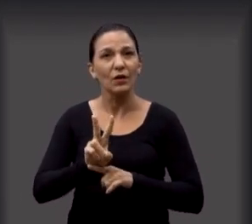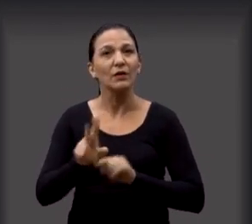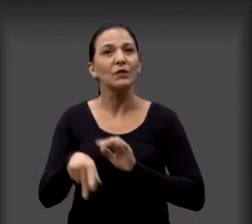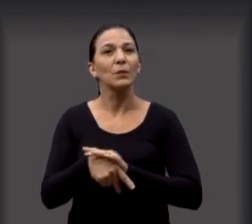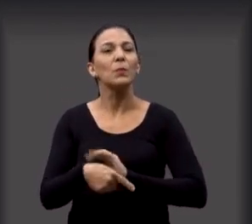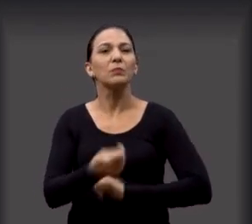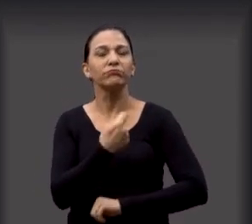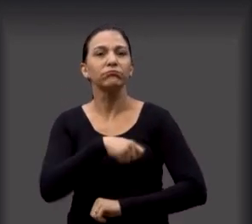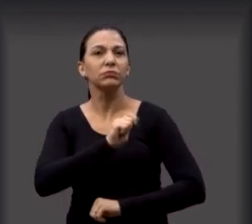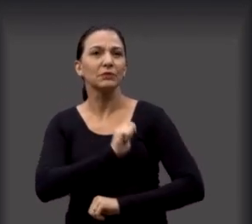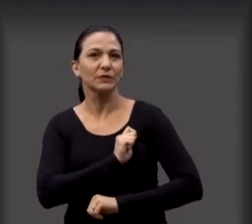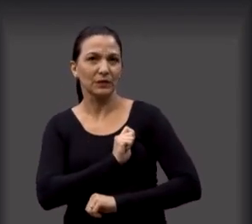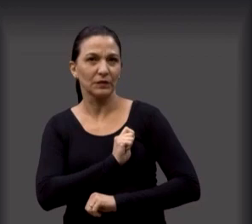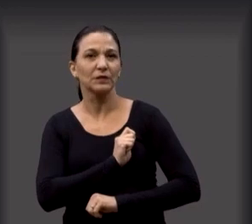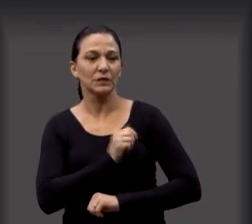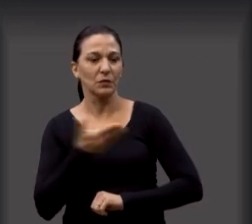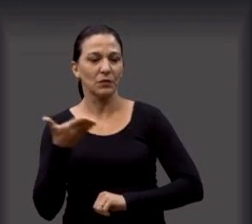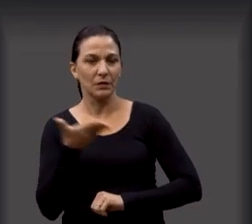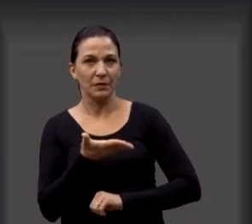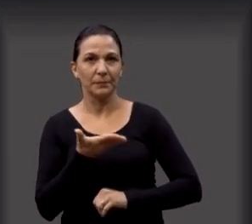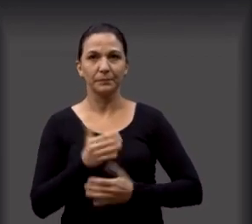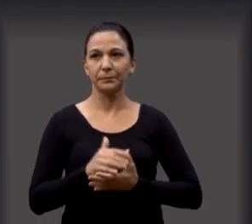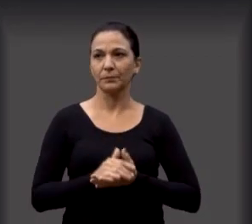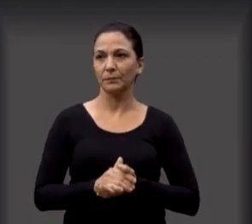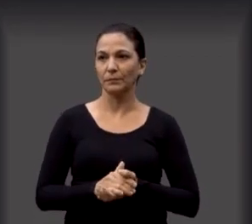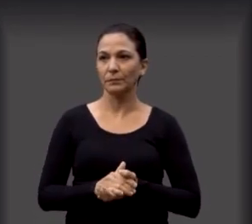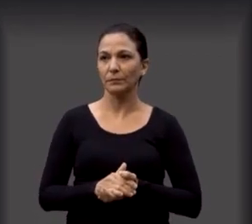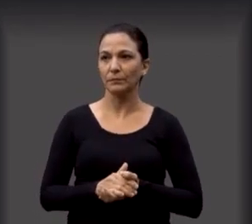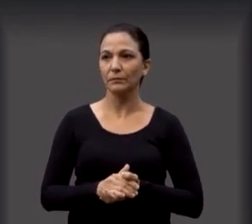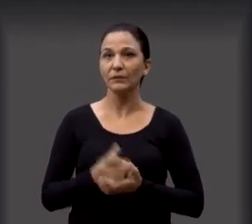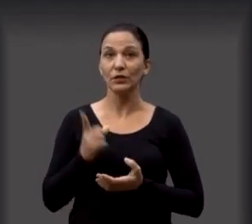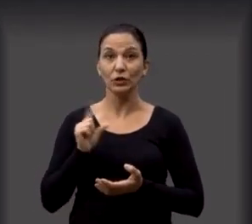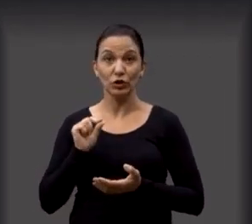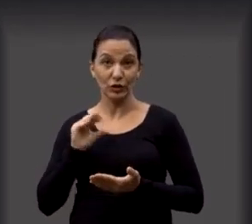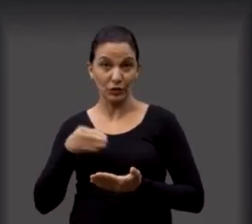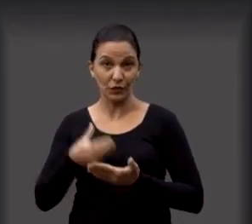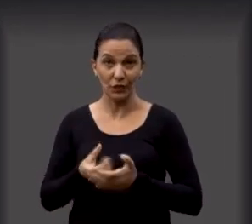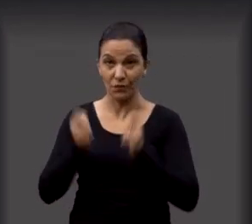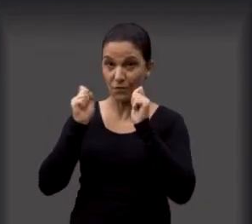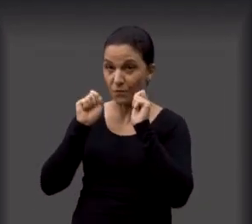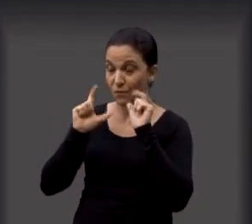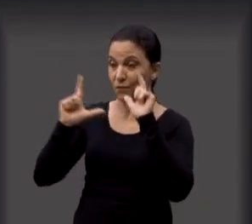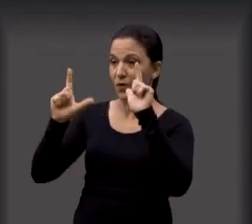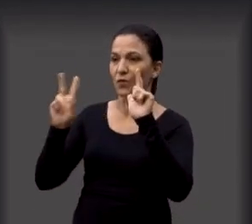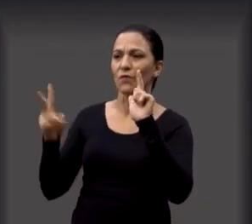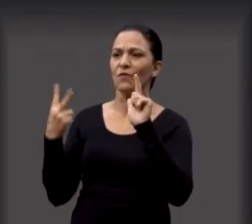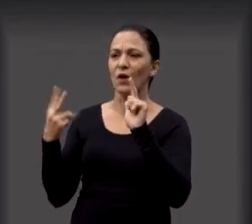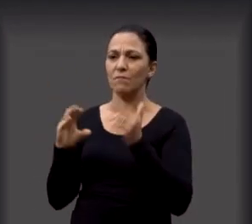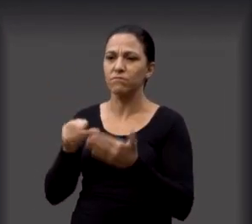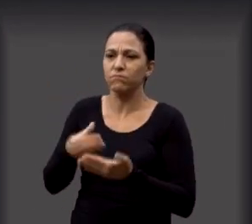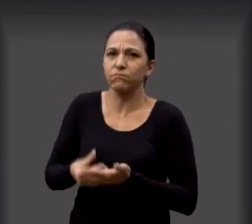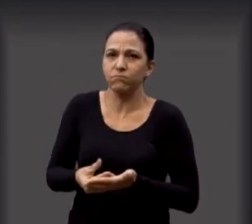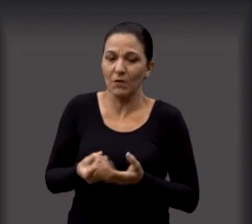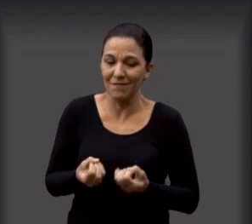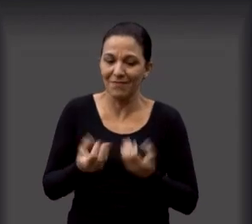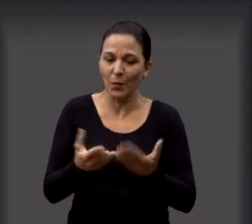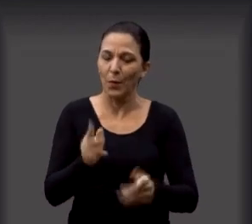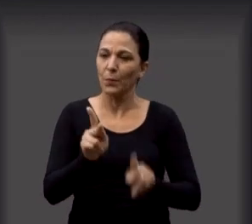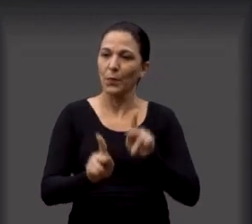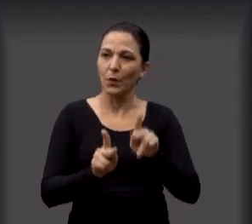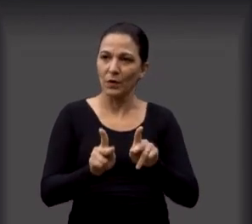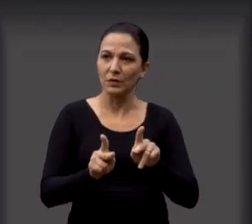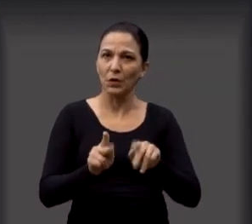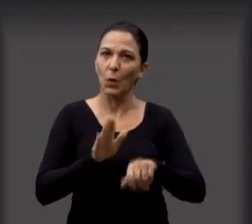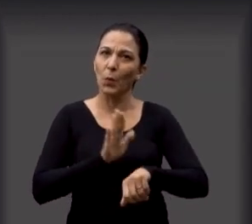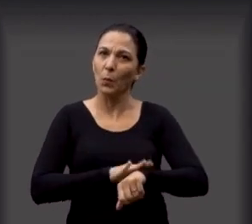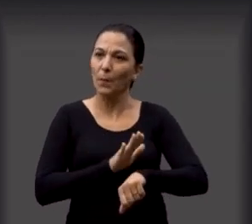a zedadoria que era para estar sendo feita, o não foi. Daquela verba que vocês viram ali na placa, o que foi entregue para a população até